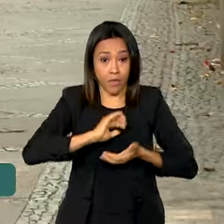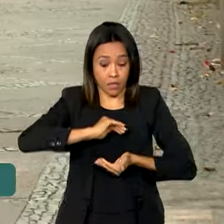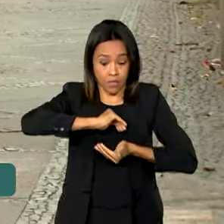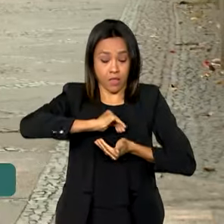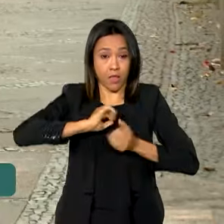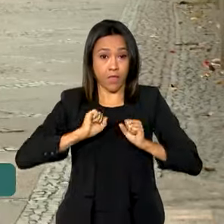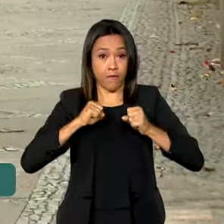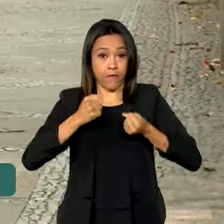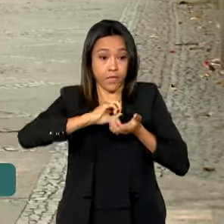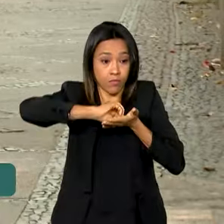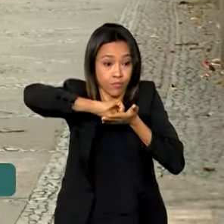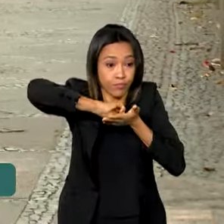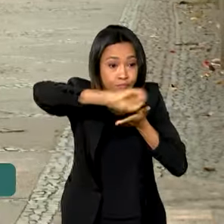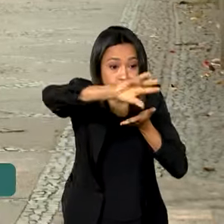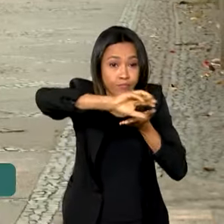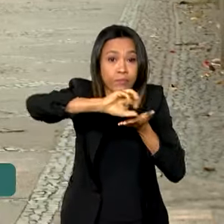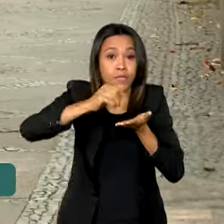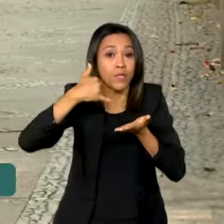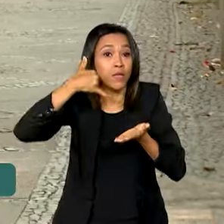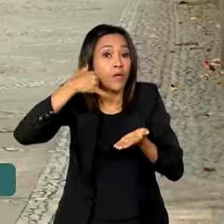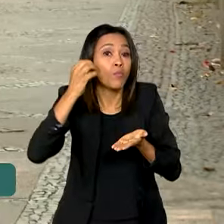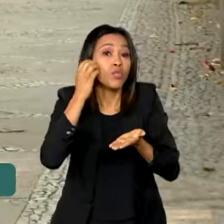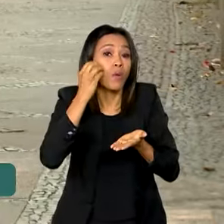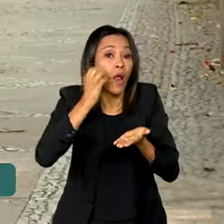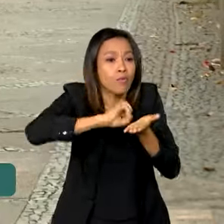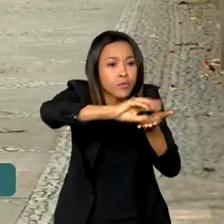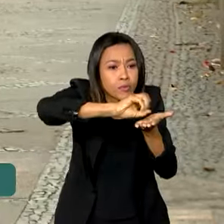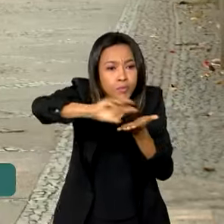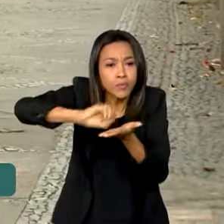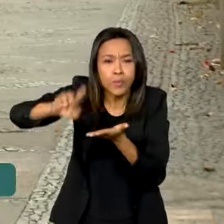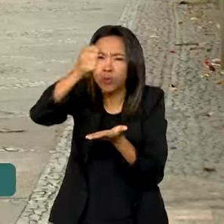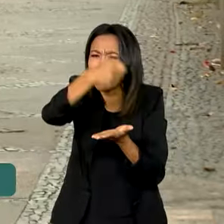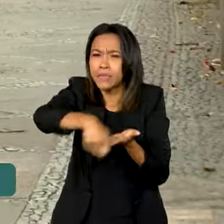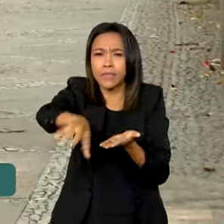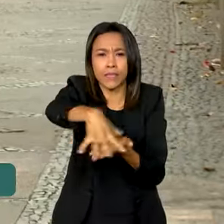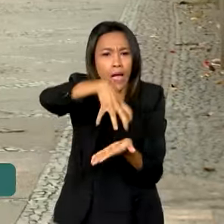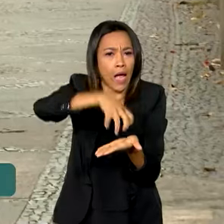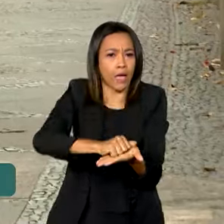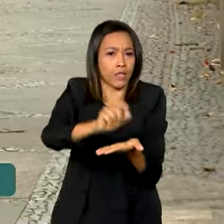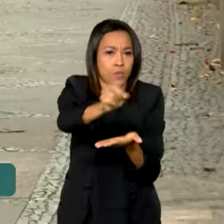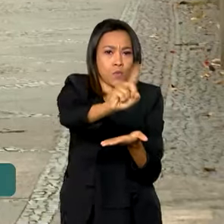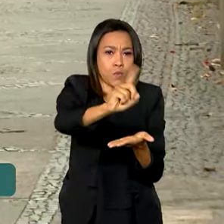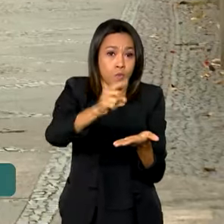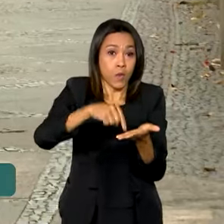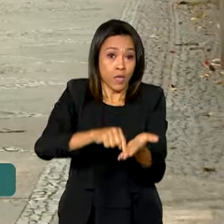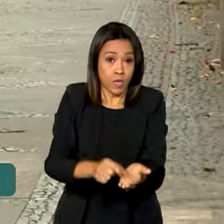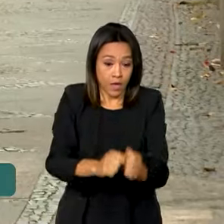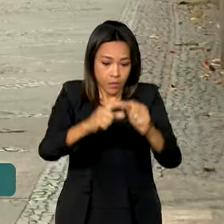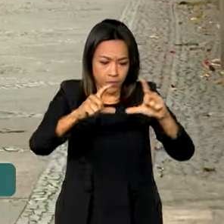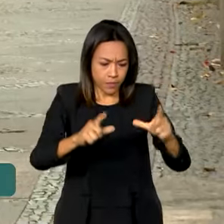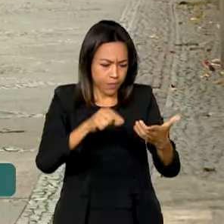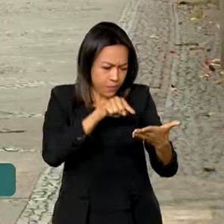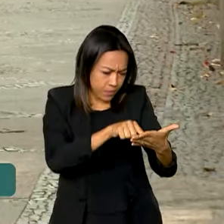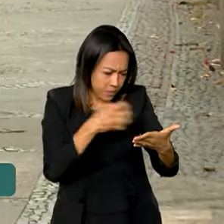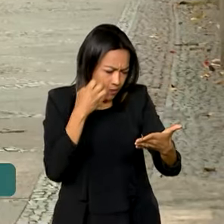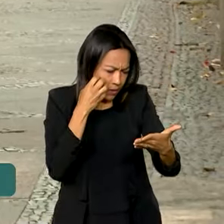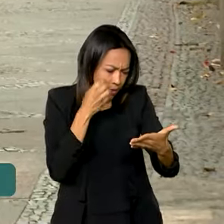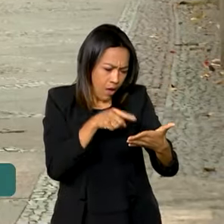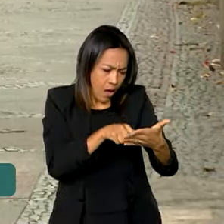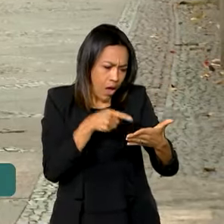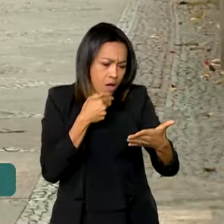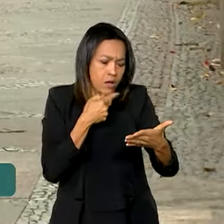de texto para os celulares da população, sem necessidade de cadastro, e esse conteúdo aparece na tela, mesmo que o celular